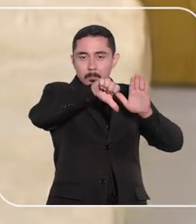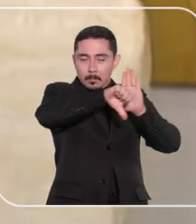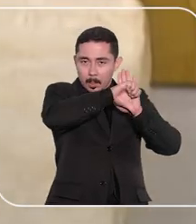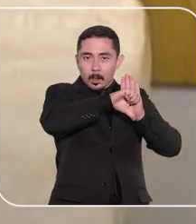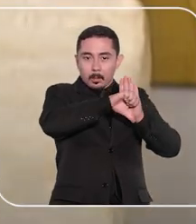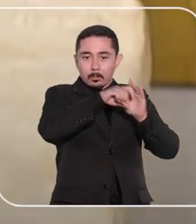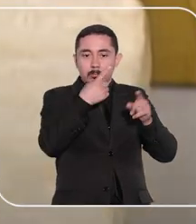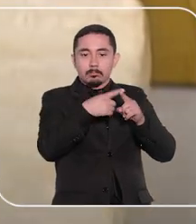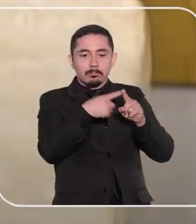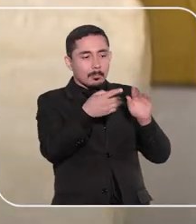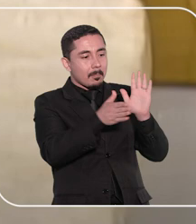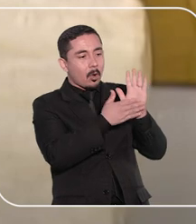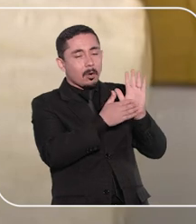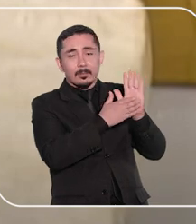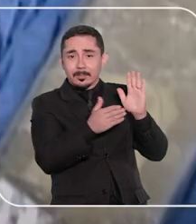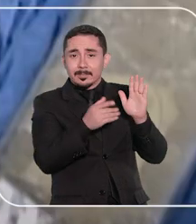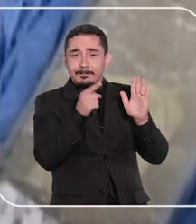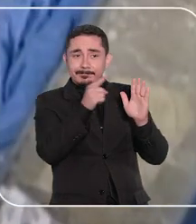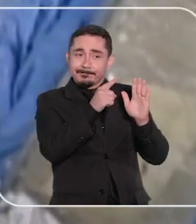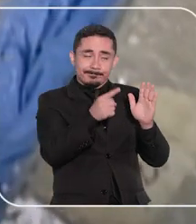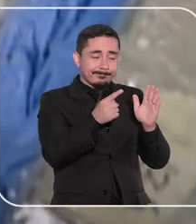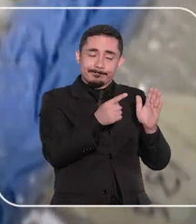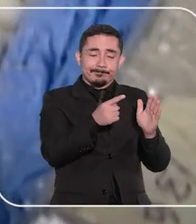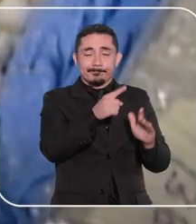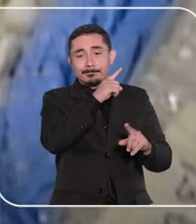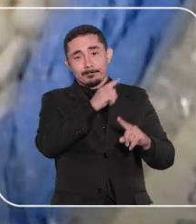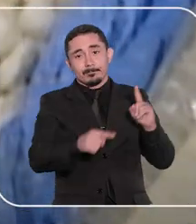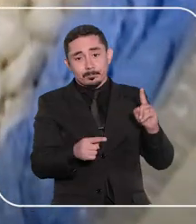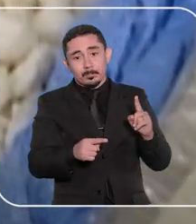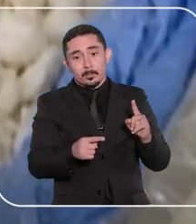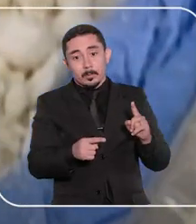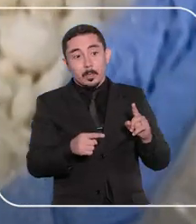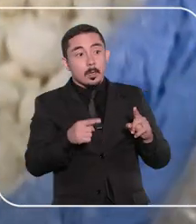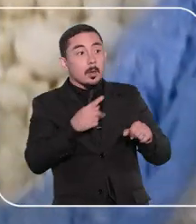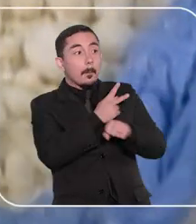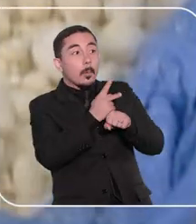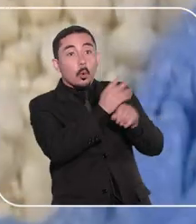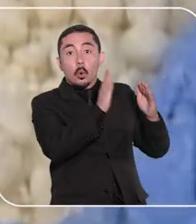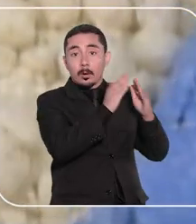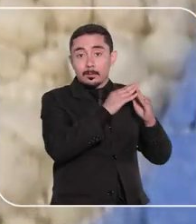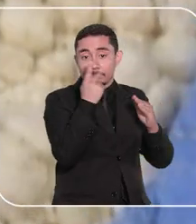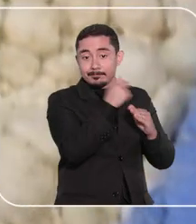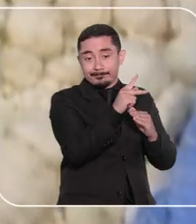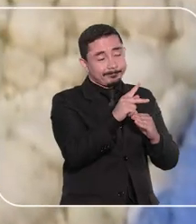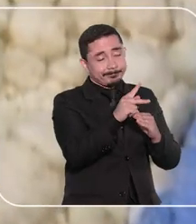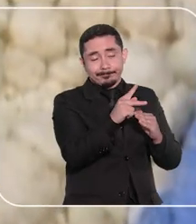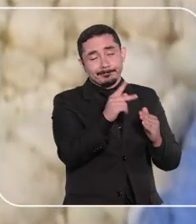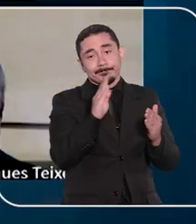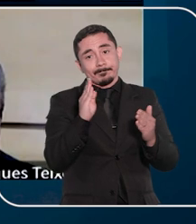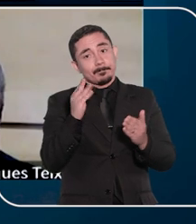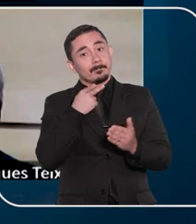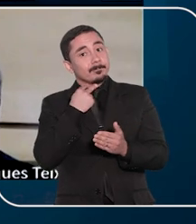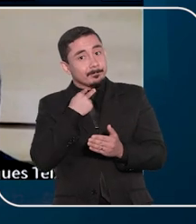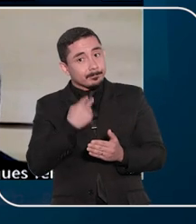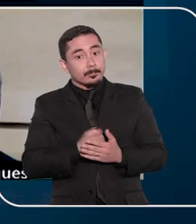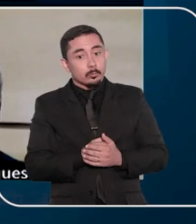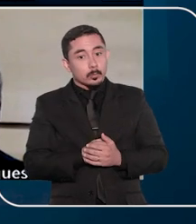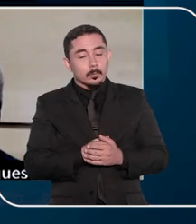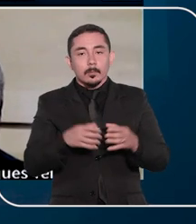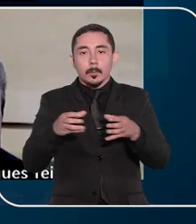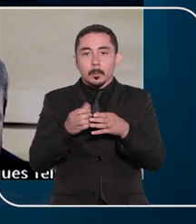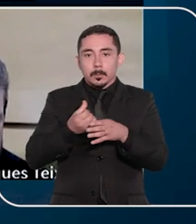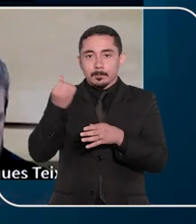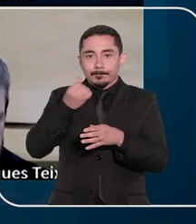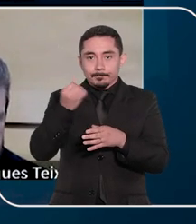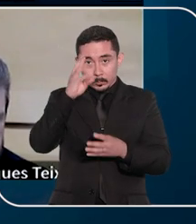reconhecerem, no caso, a nulidade de provas obtidas por meio de busca pessoal e residencial ilegítimas. A sexta turma